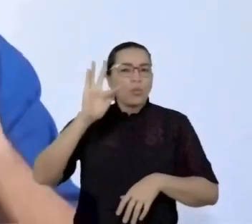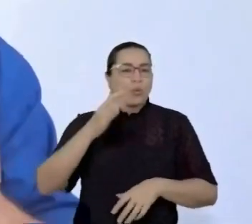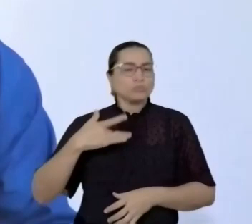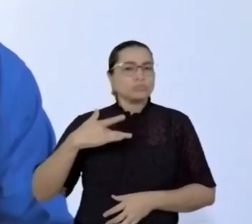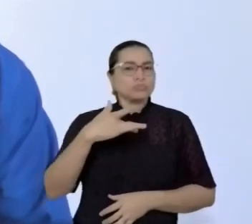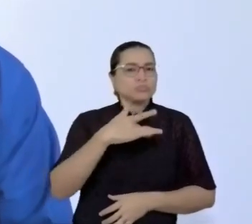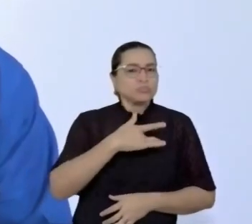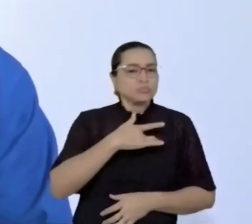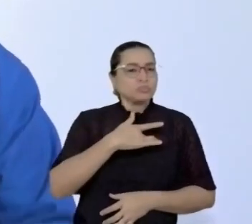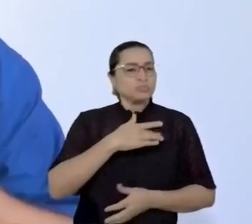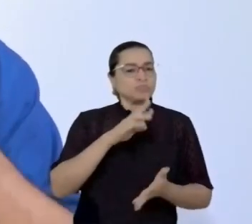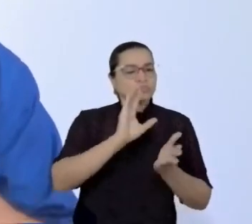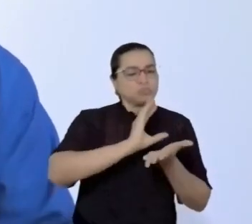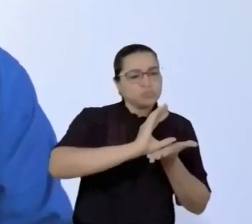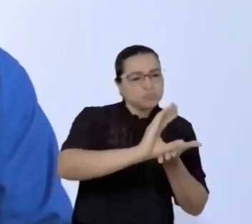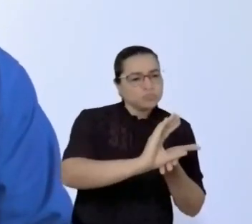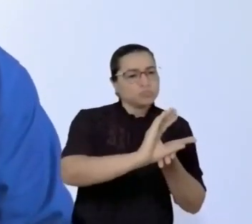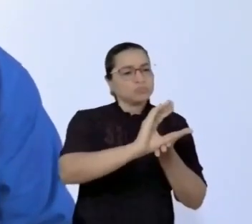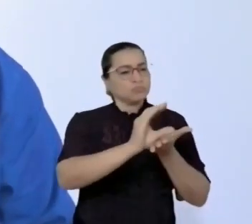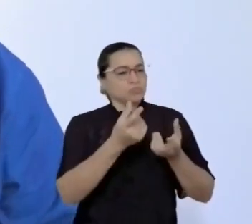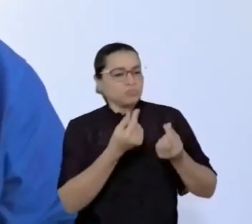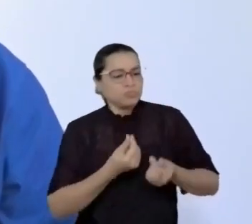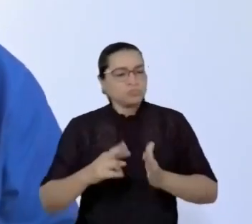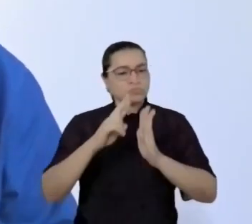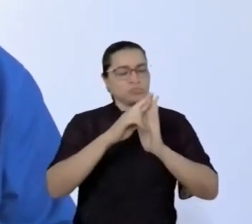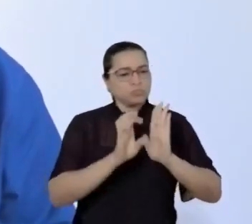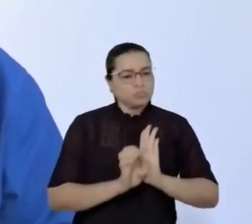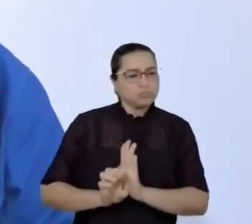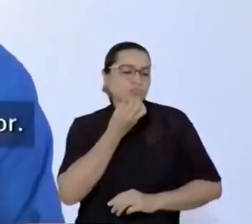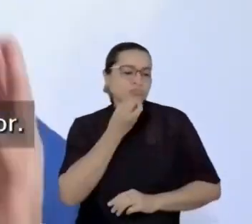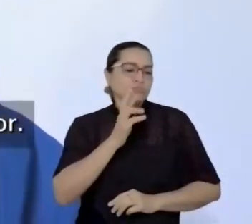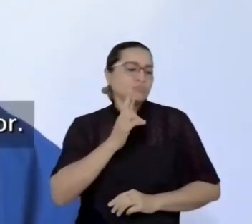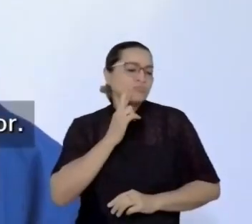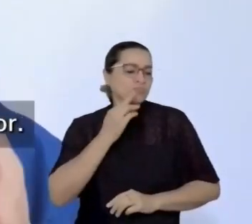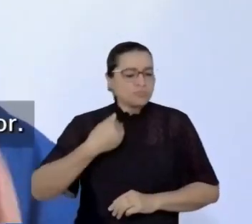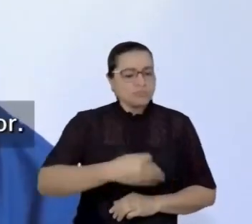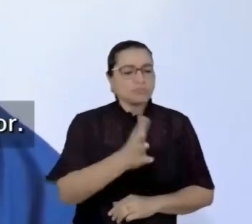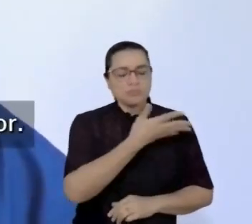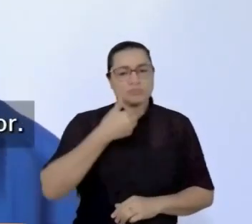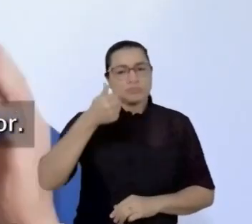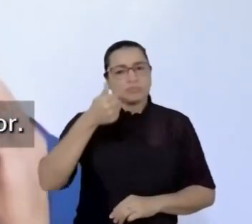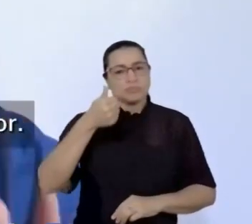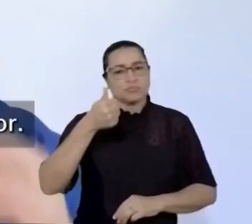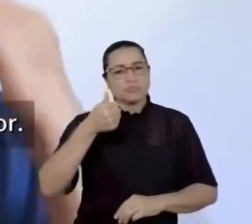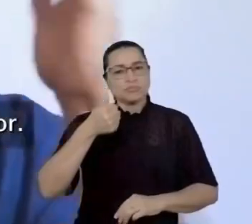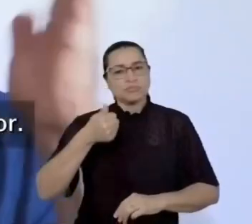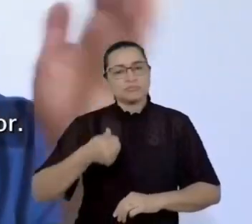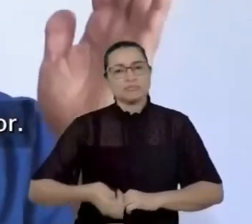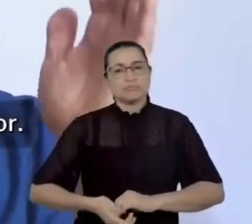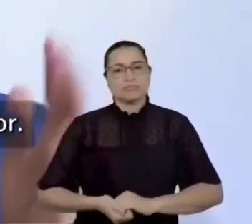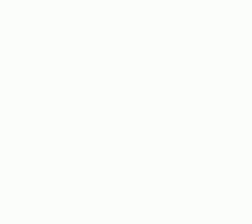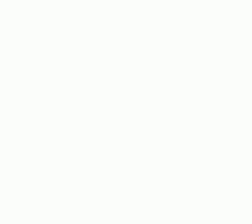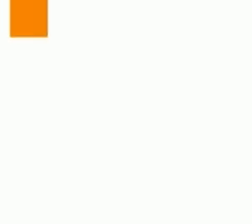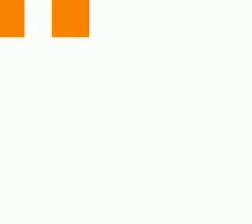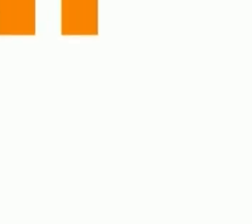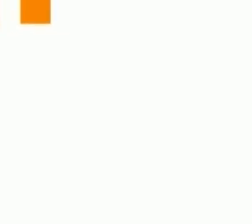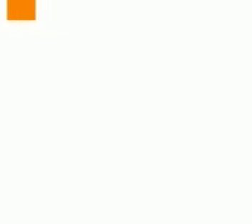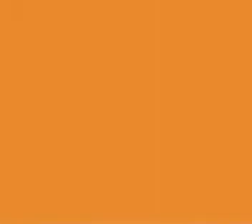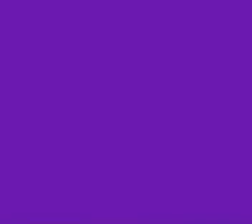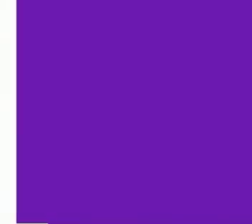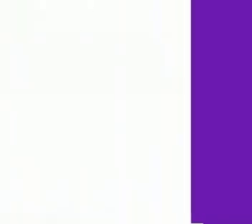Federal. Priorizei a saúde, destinando os verbas, emendas, com Paulo e Renan. É daqui para melhor.